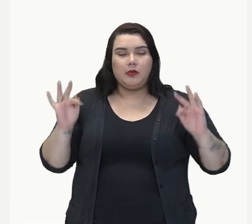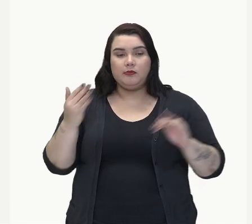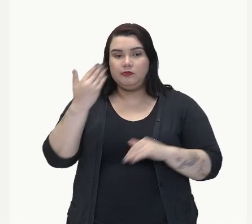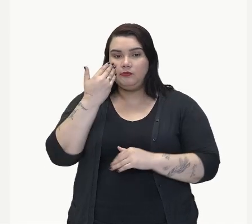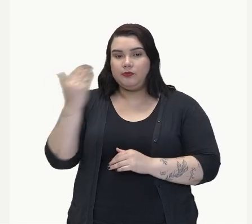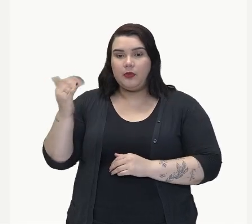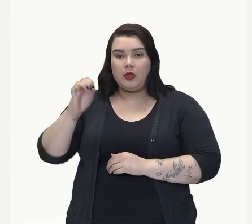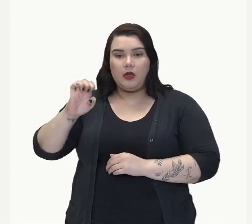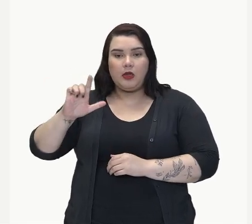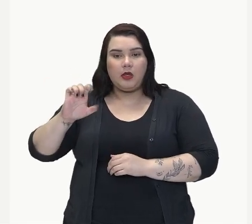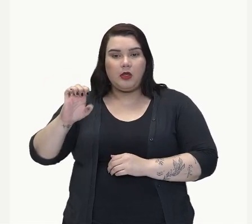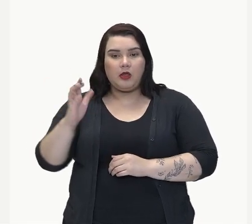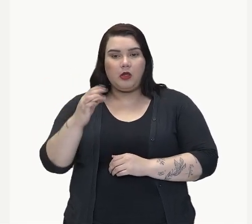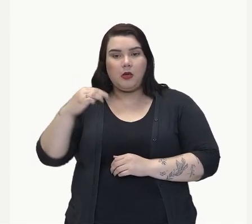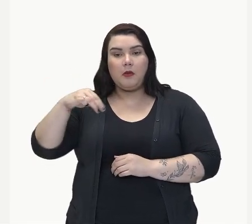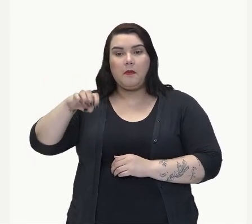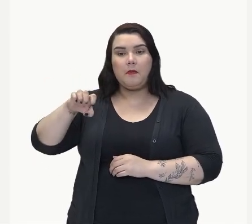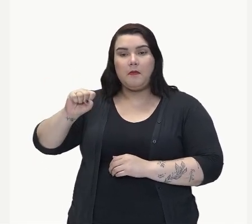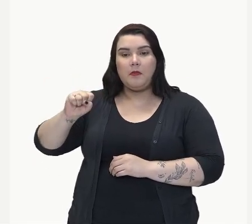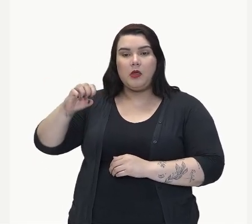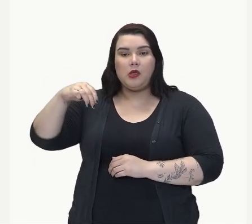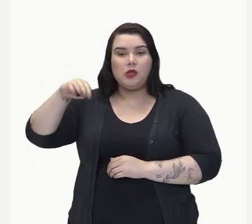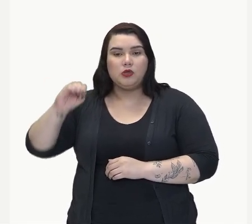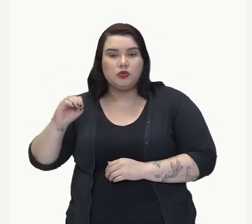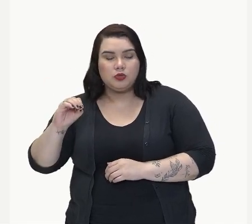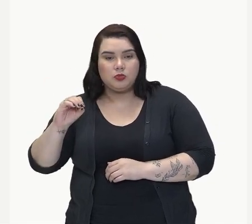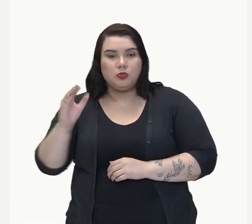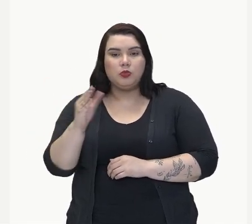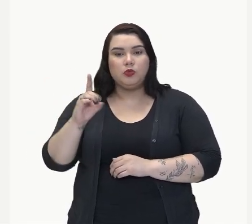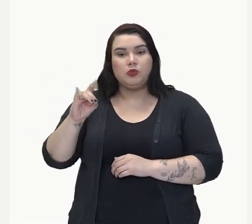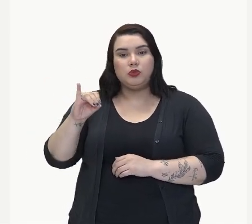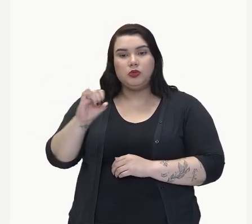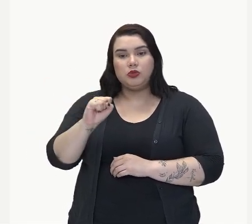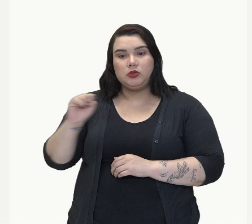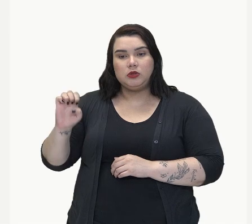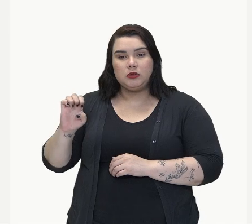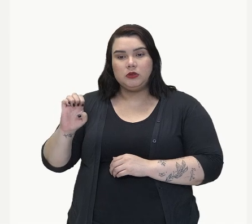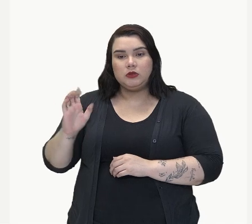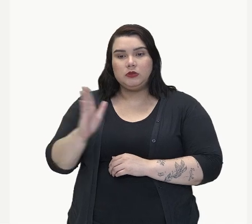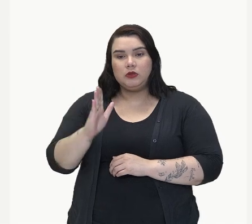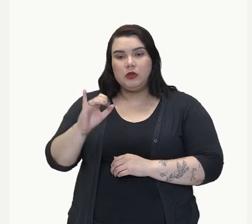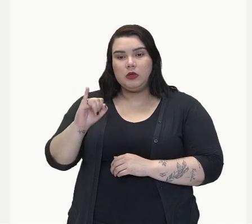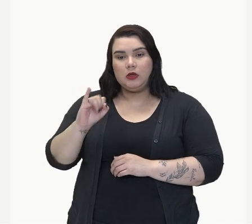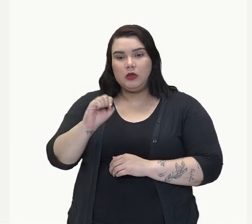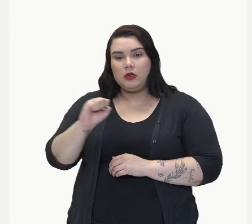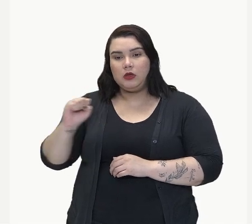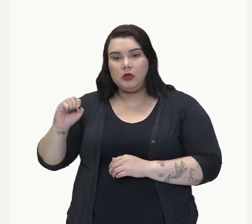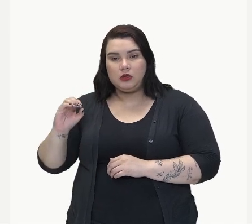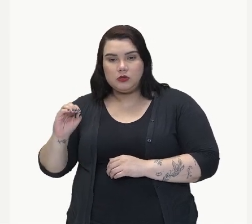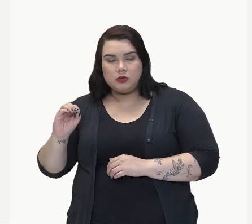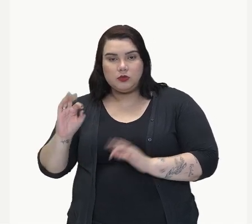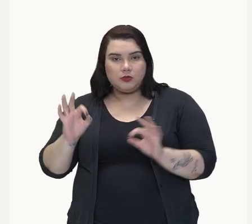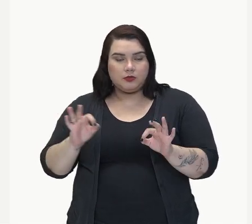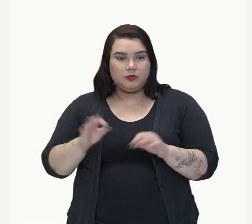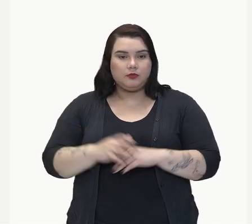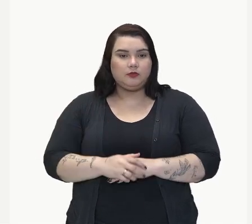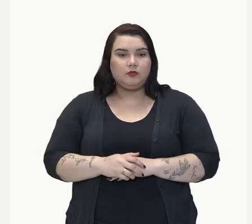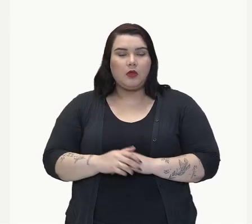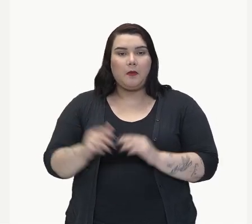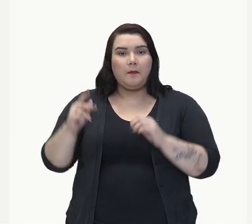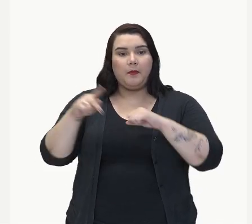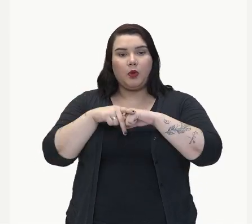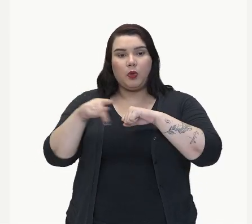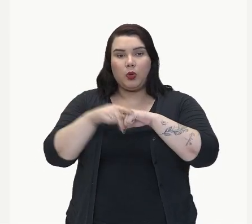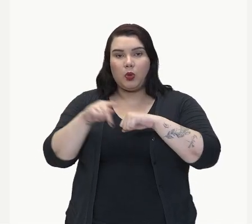isso. Ele mesmo. Ele, esse pronome é o que?